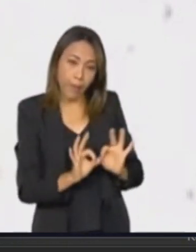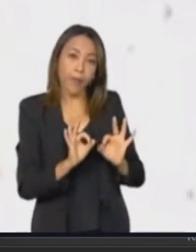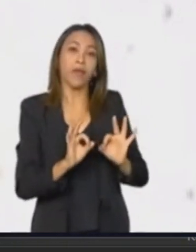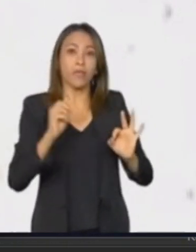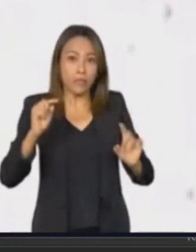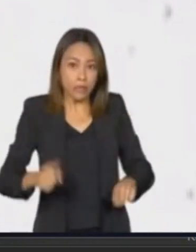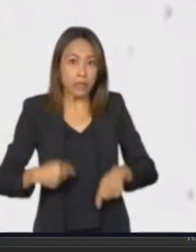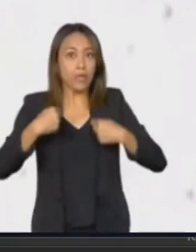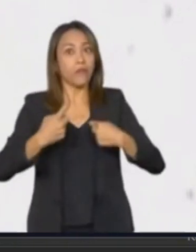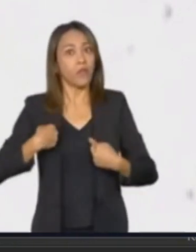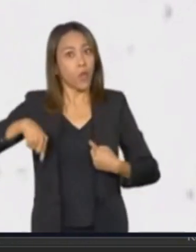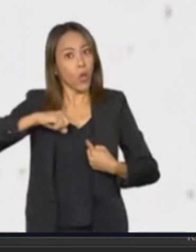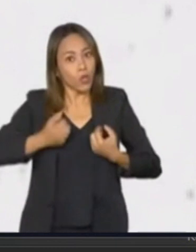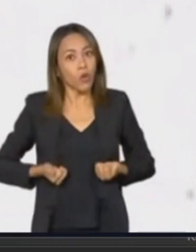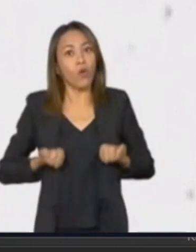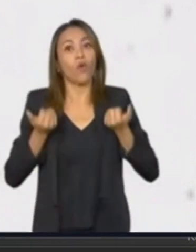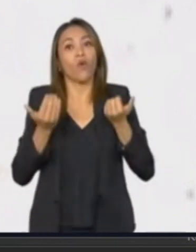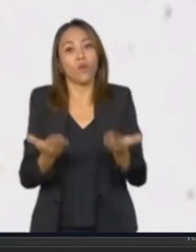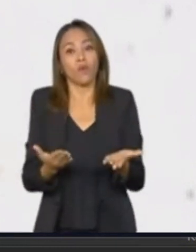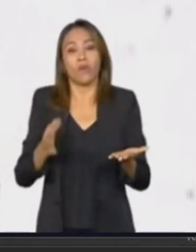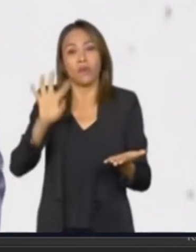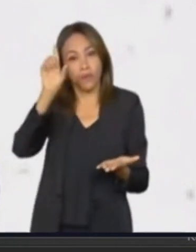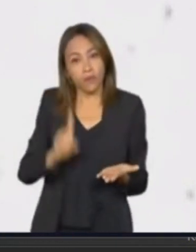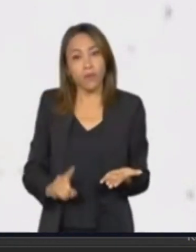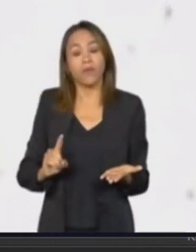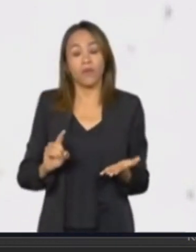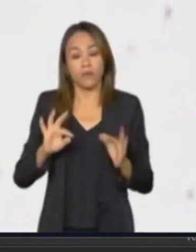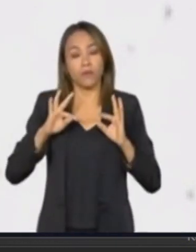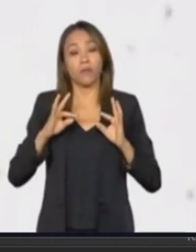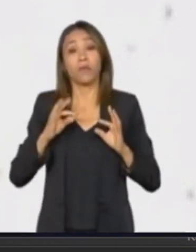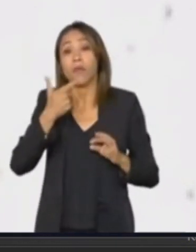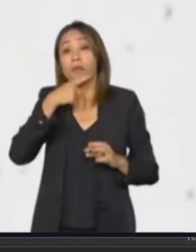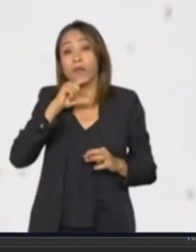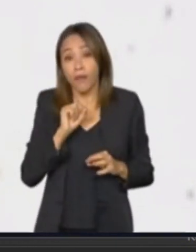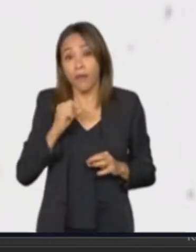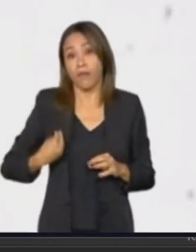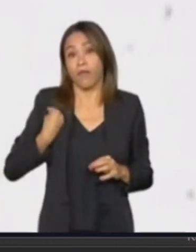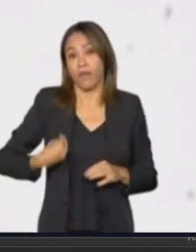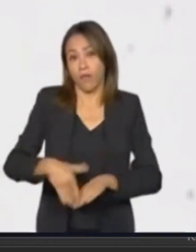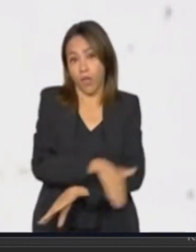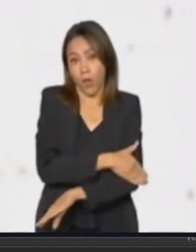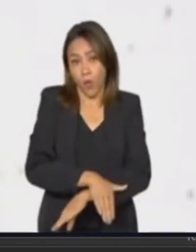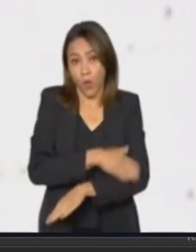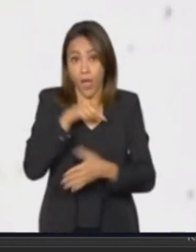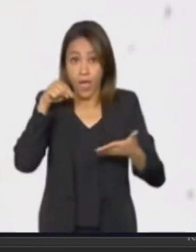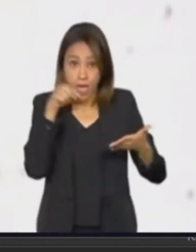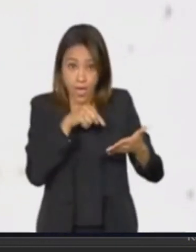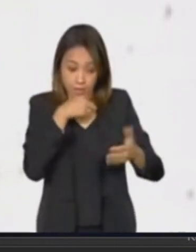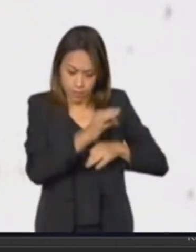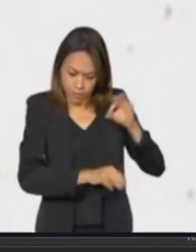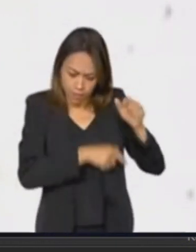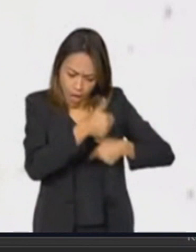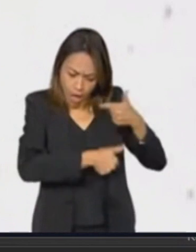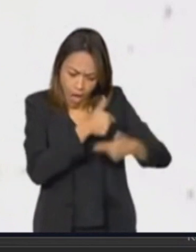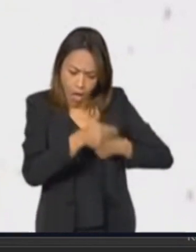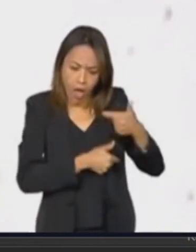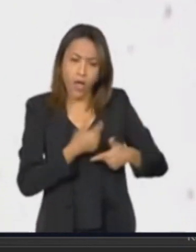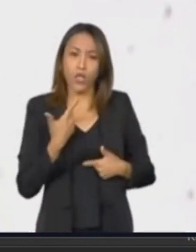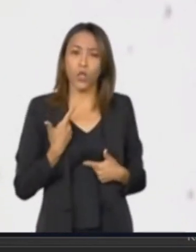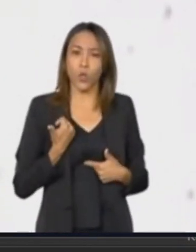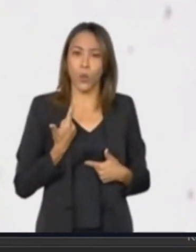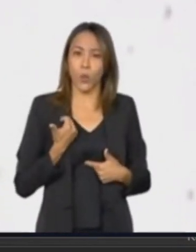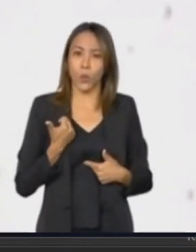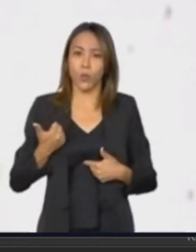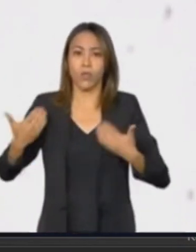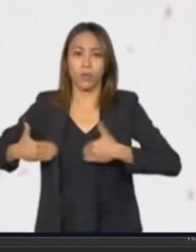os direitos devido às pessoas em situação de rua. O plano é produto do trabalho de 12, eu repito, 12 ministérios e